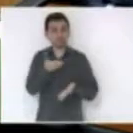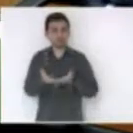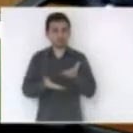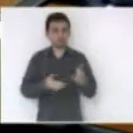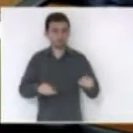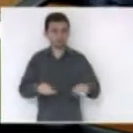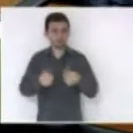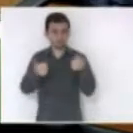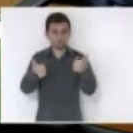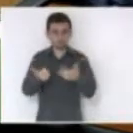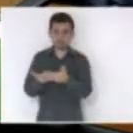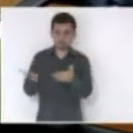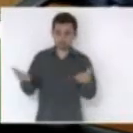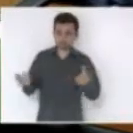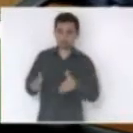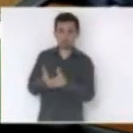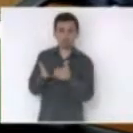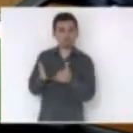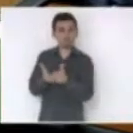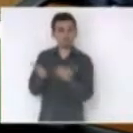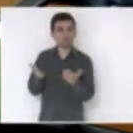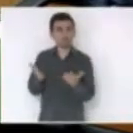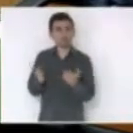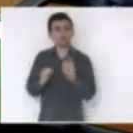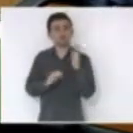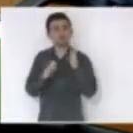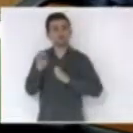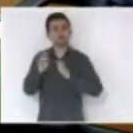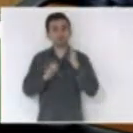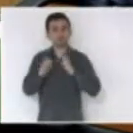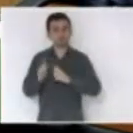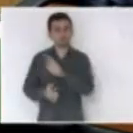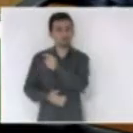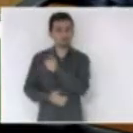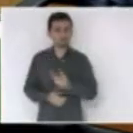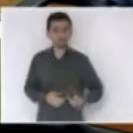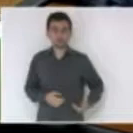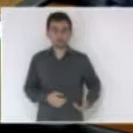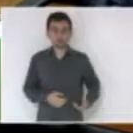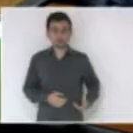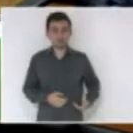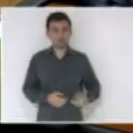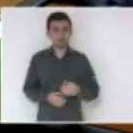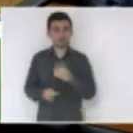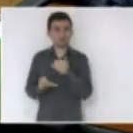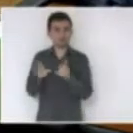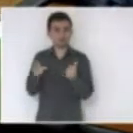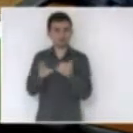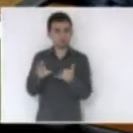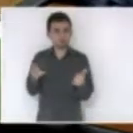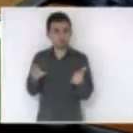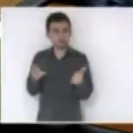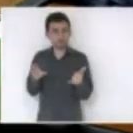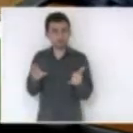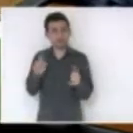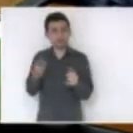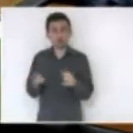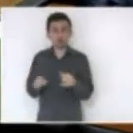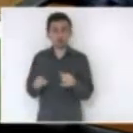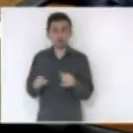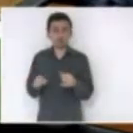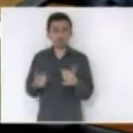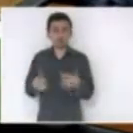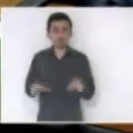a população mais pobre é uma empresa pública Selesc e por isso não pode ter lucro em todas as questões